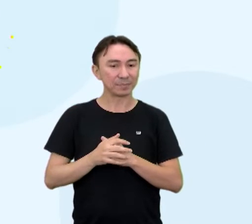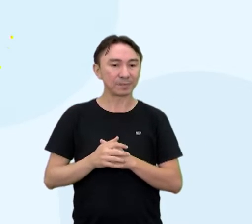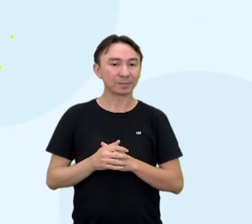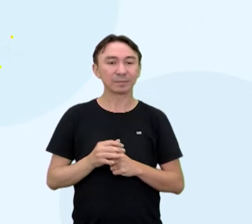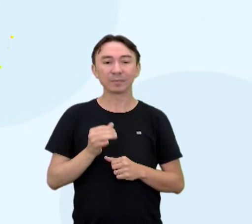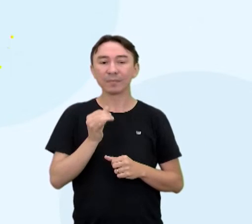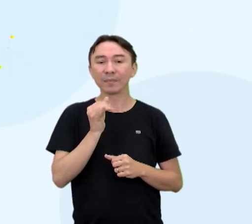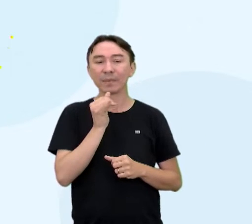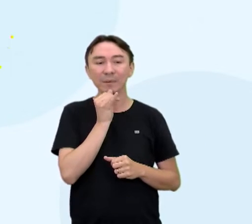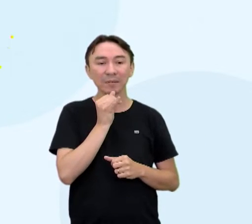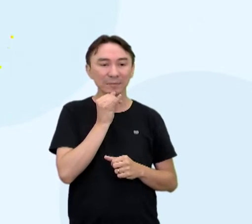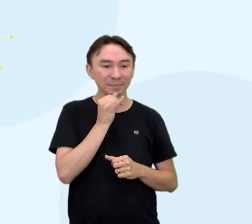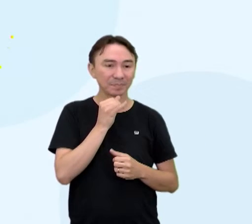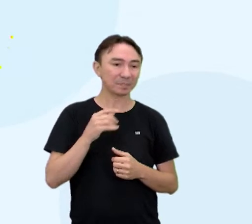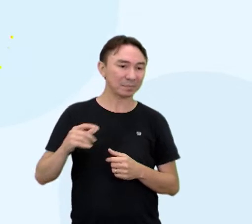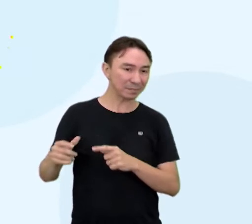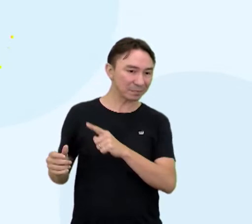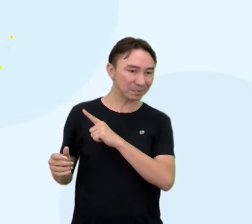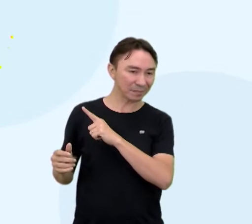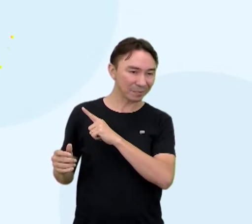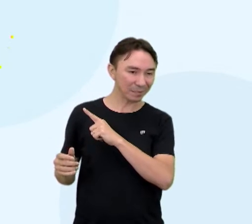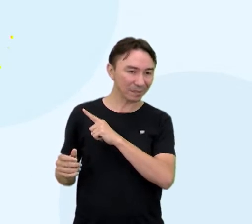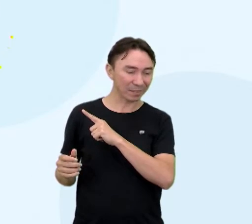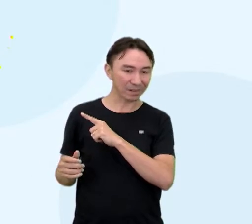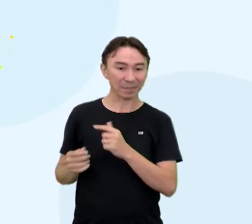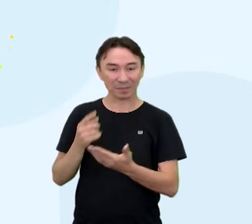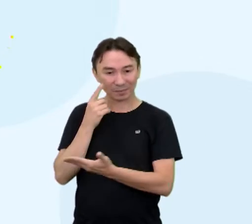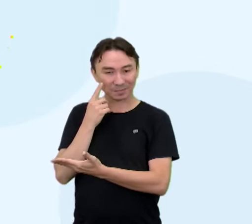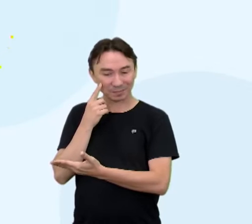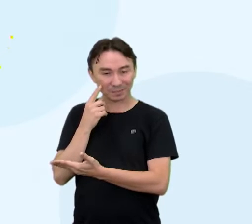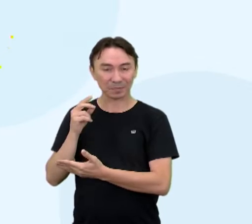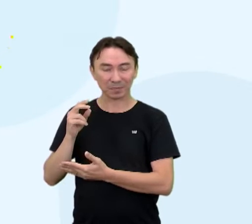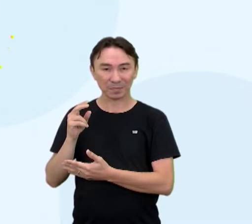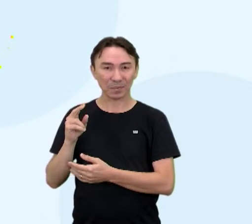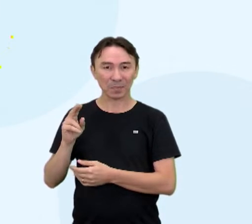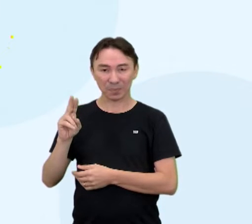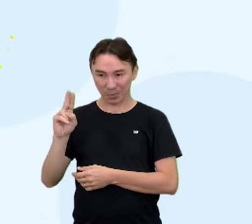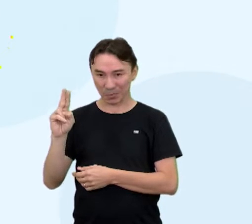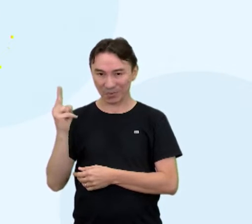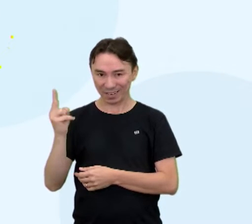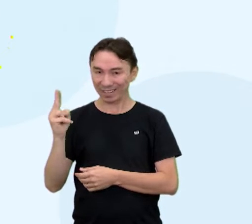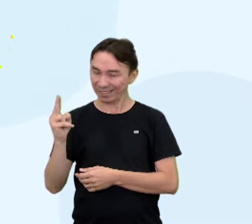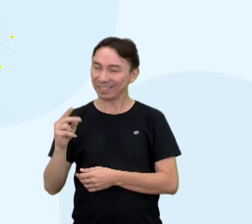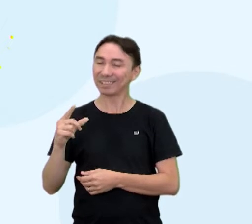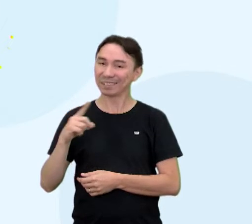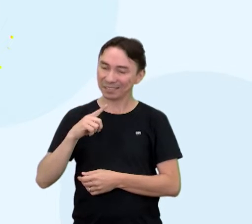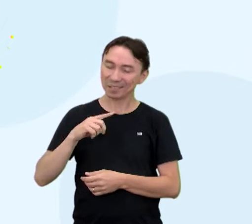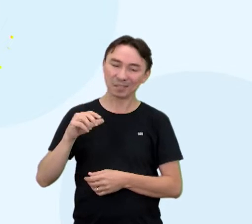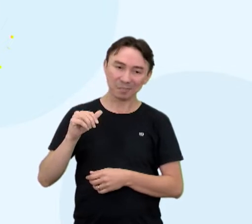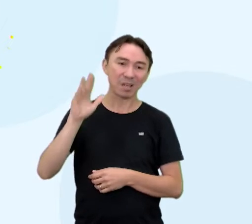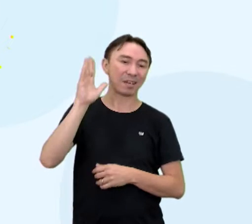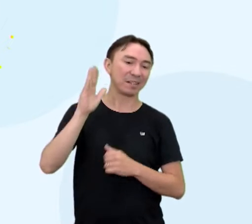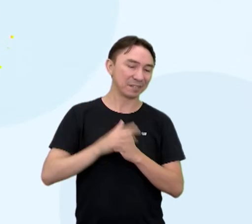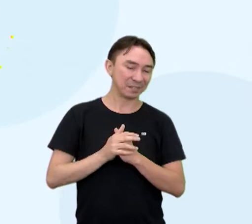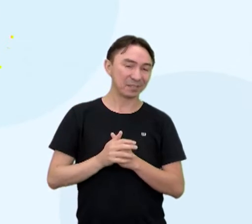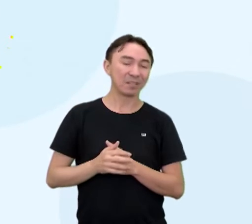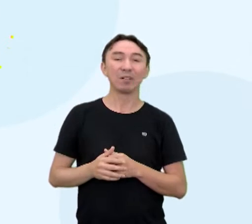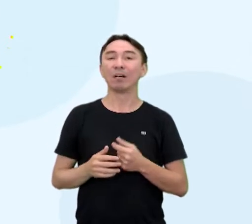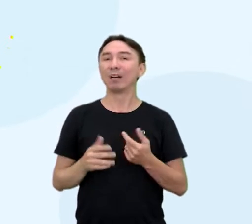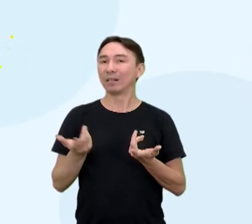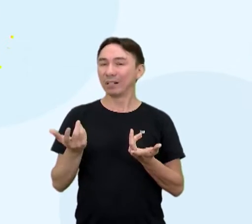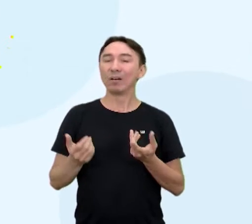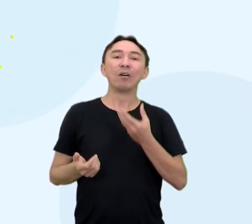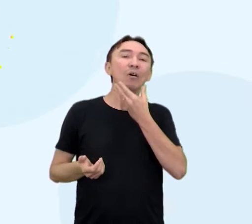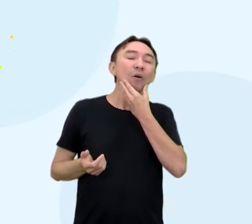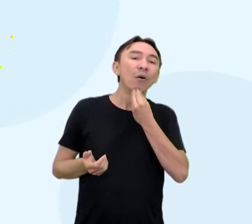sul lá do Brasil. Mas como ele tem lá a média entre homens e mulheres, então ele cai um pouquinho, porque os homens, né, eles